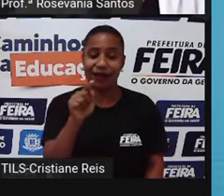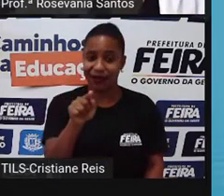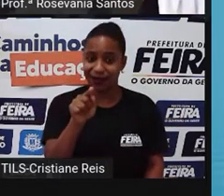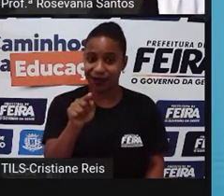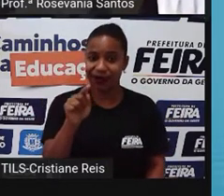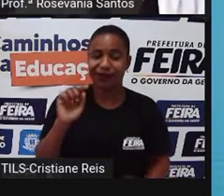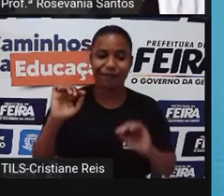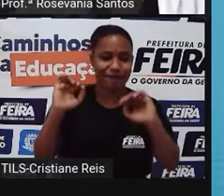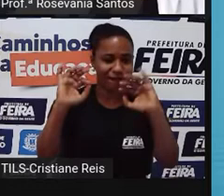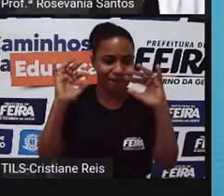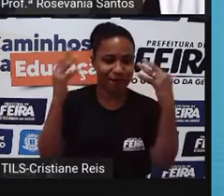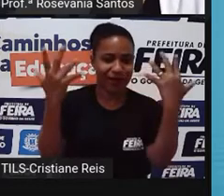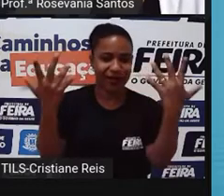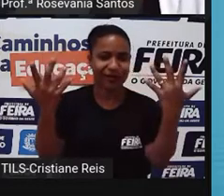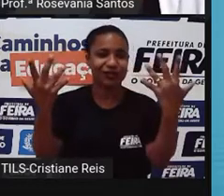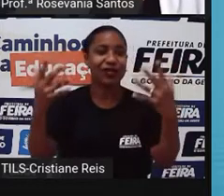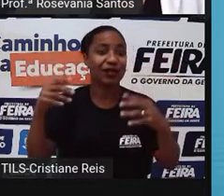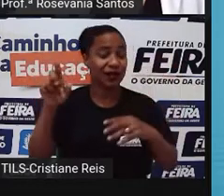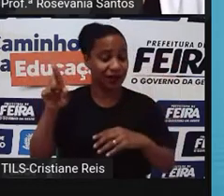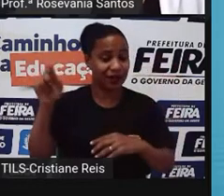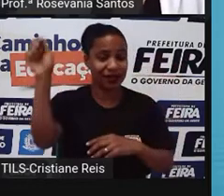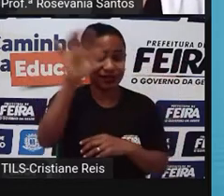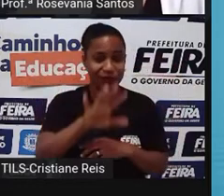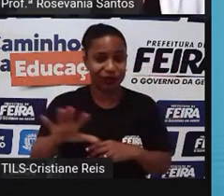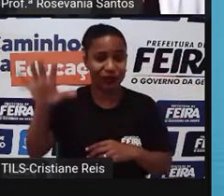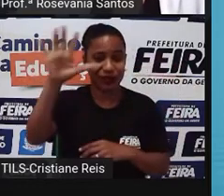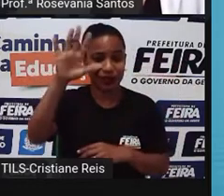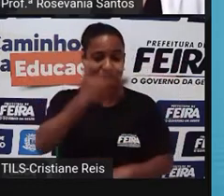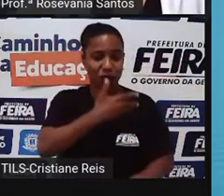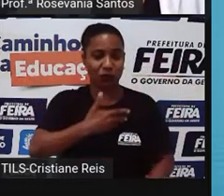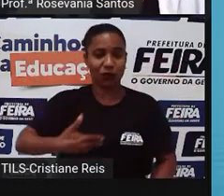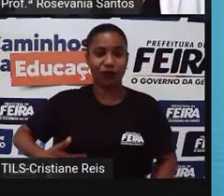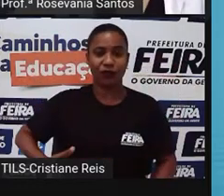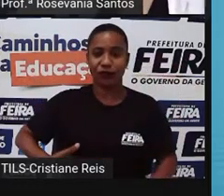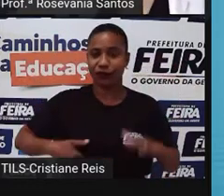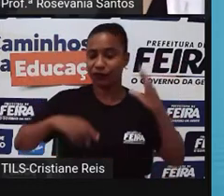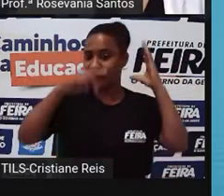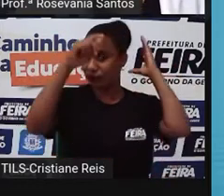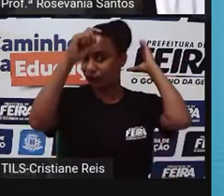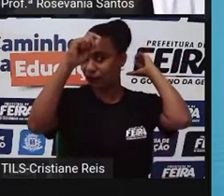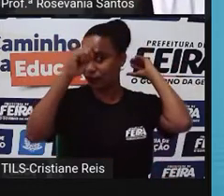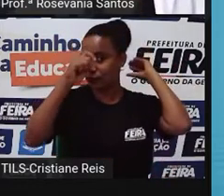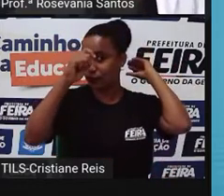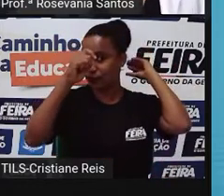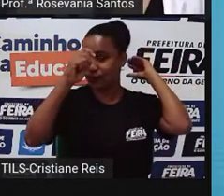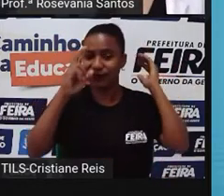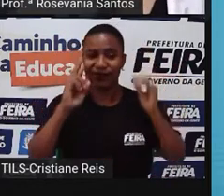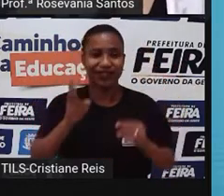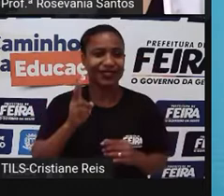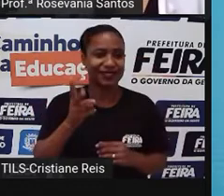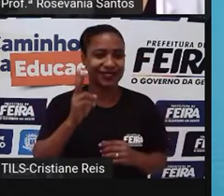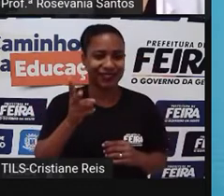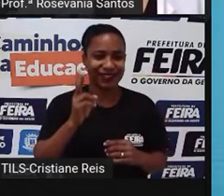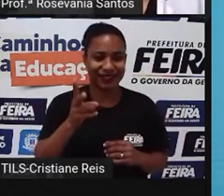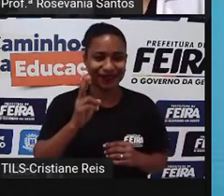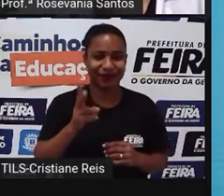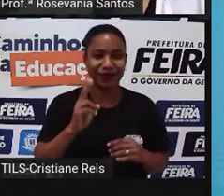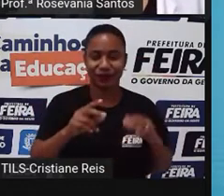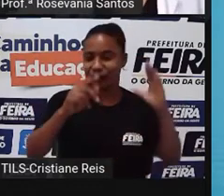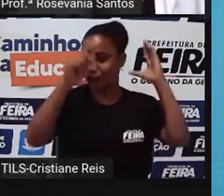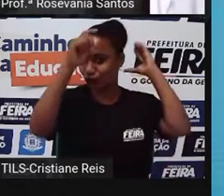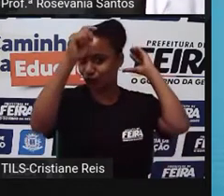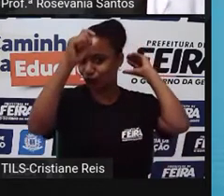De nações, trabalha, esse negócio. Você sempre vai ver a pessoa, quando quer se estilizar, usar essa Ushanka, né? Esse chapéu de